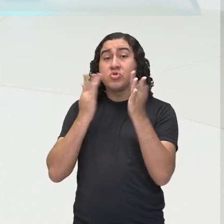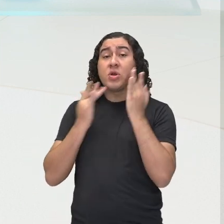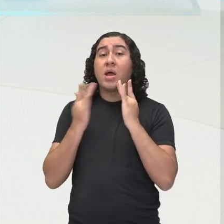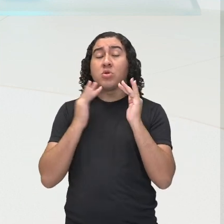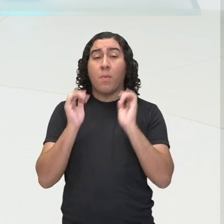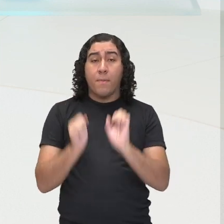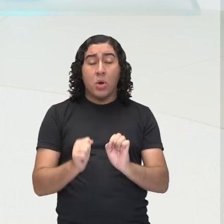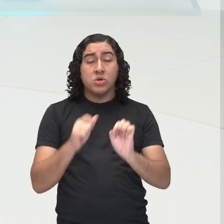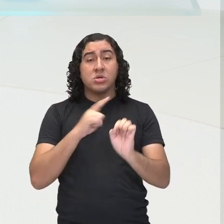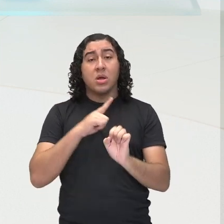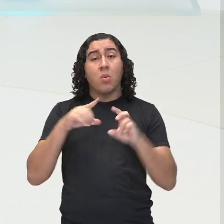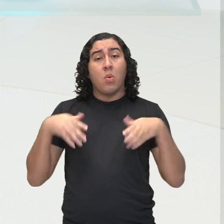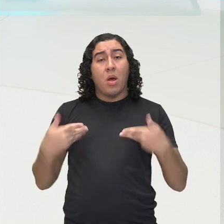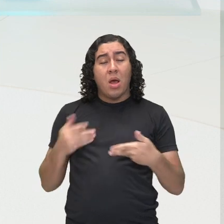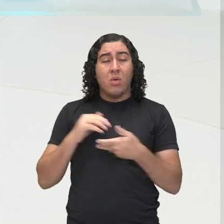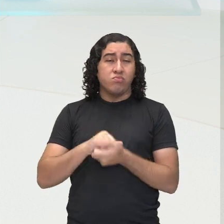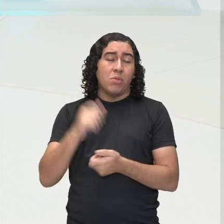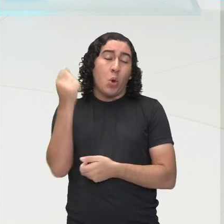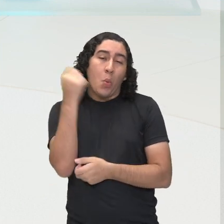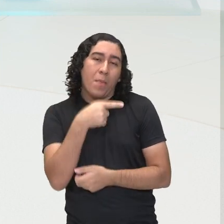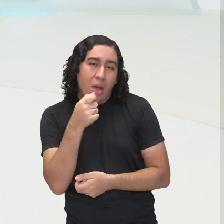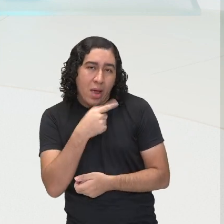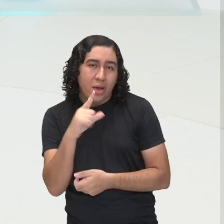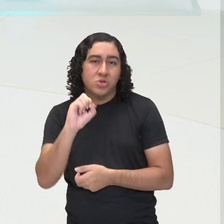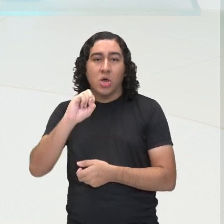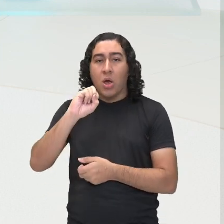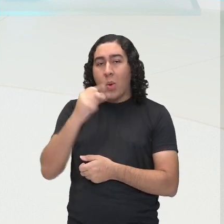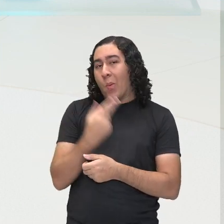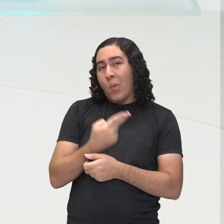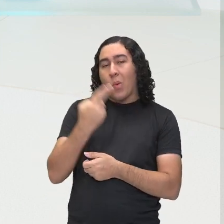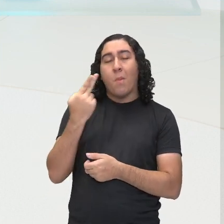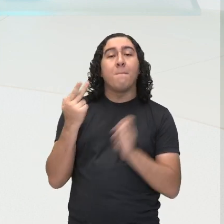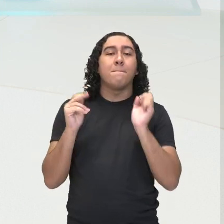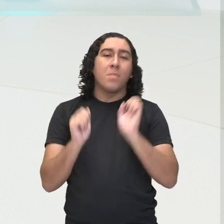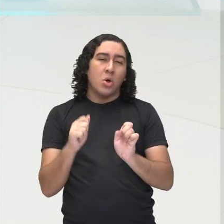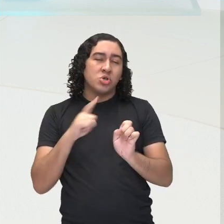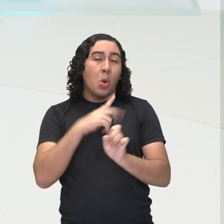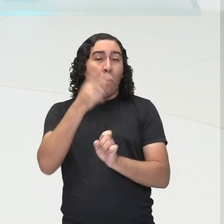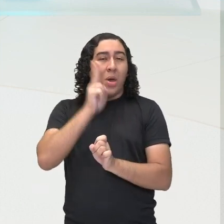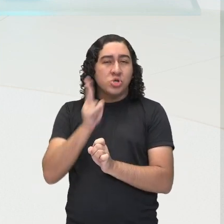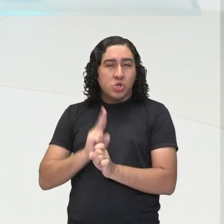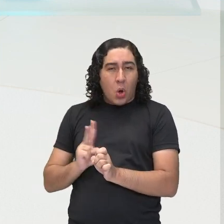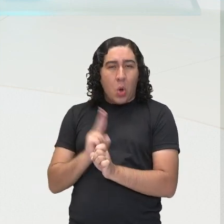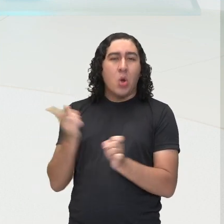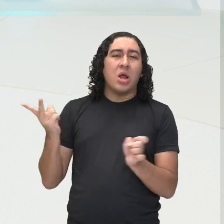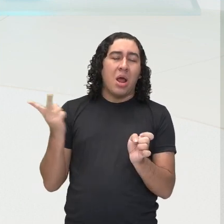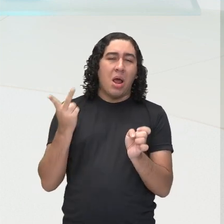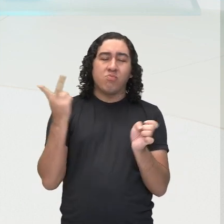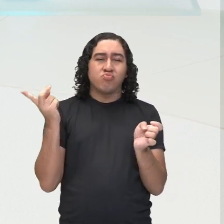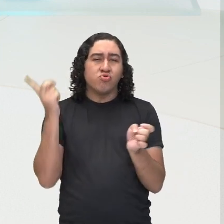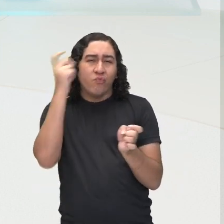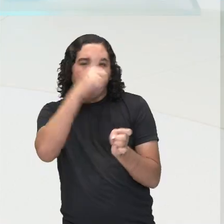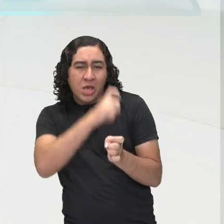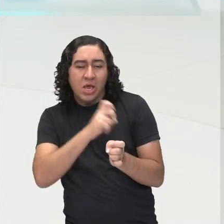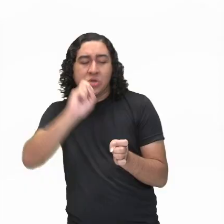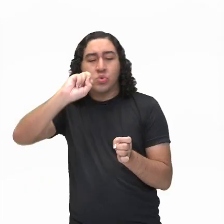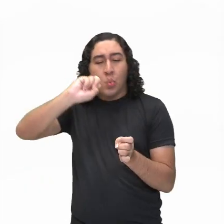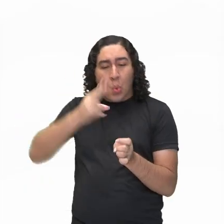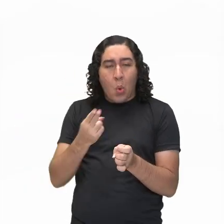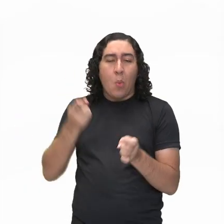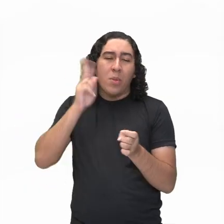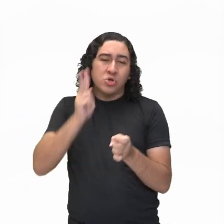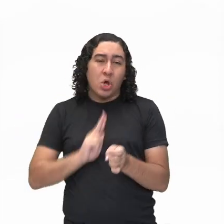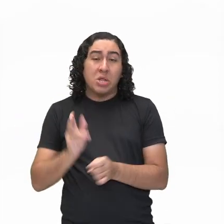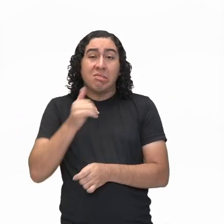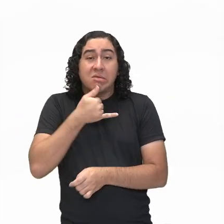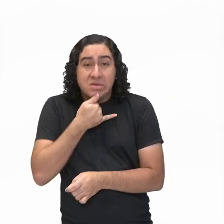ser comédia, que pode ser um drama, que pode ser uma tragédia. E aqui, a gente vai mostrar a